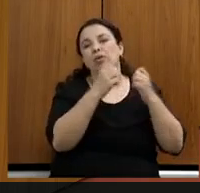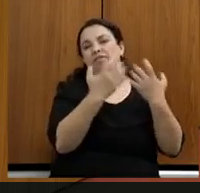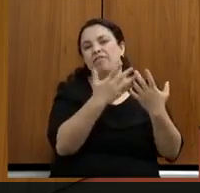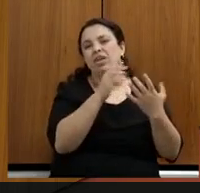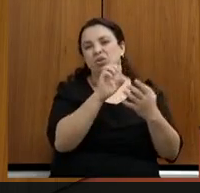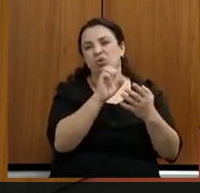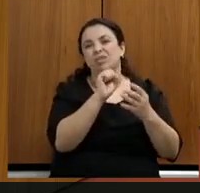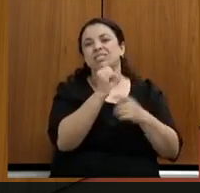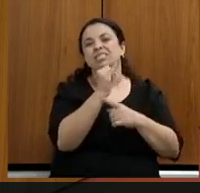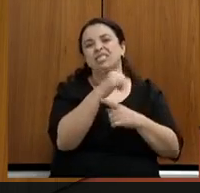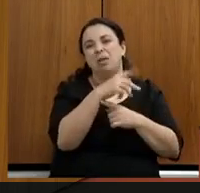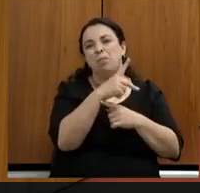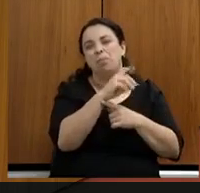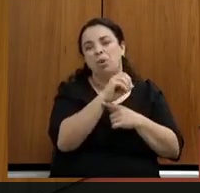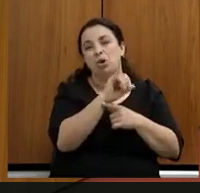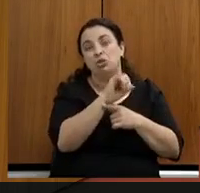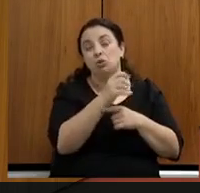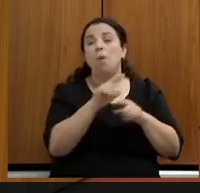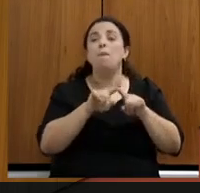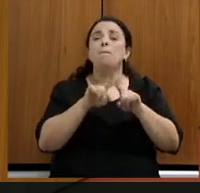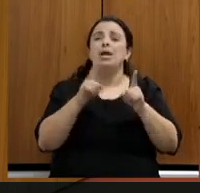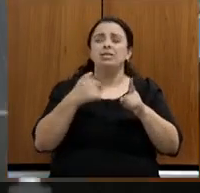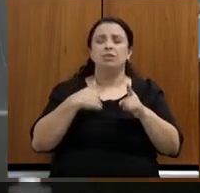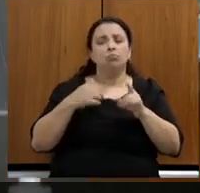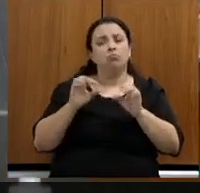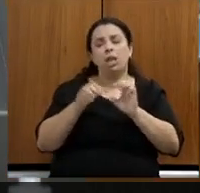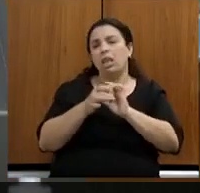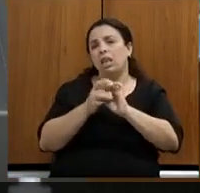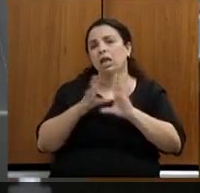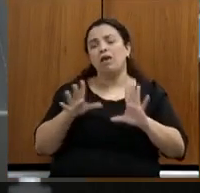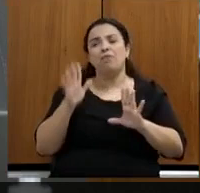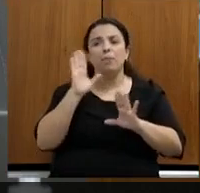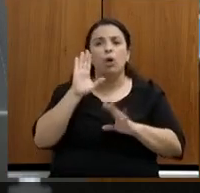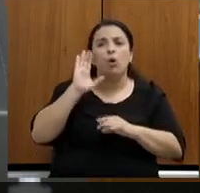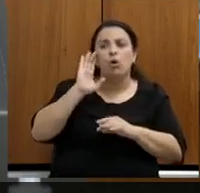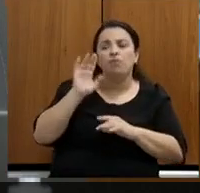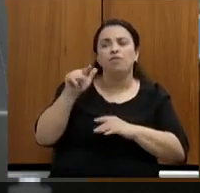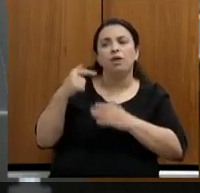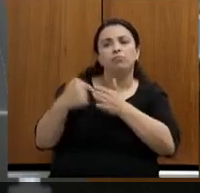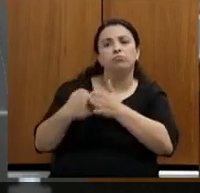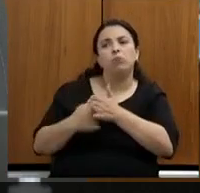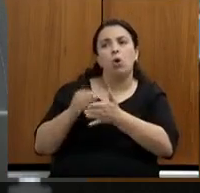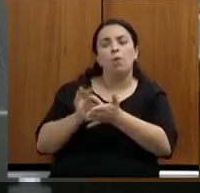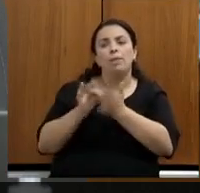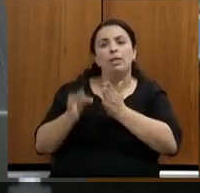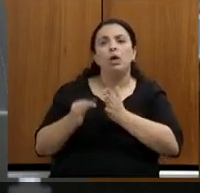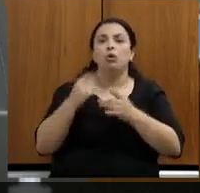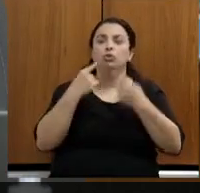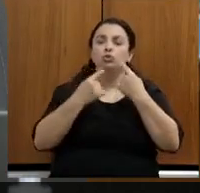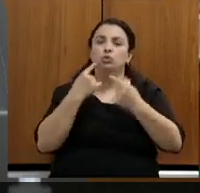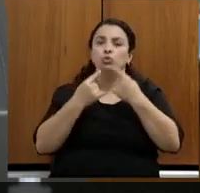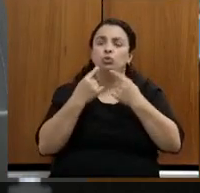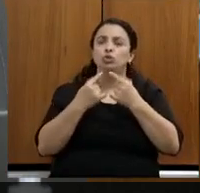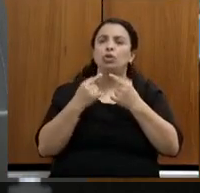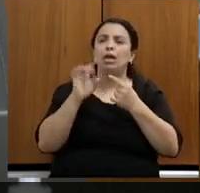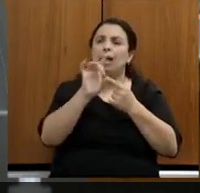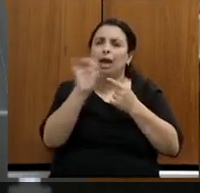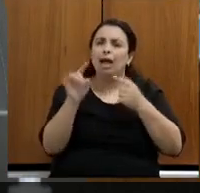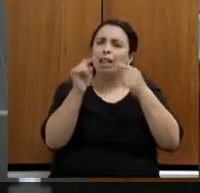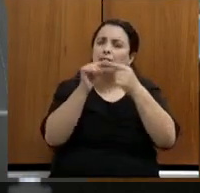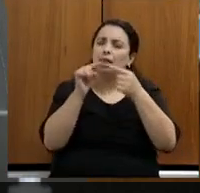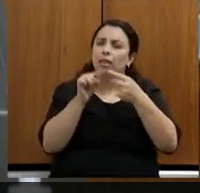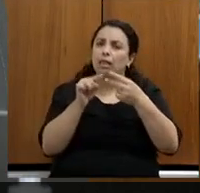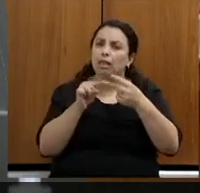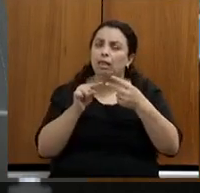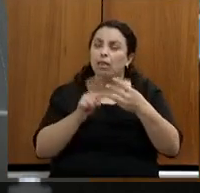disposição para ouvir as contribuições e discutir, ponto a ponto, com a senhora, como estamos fazendo com o fórum,